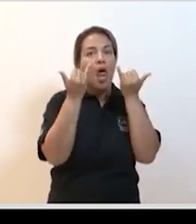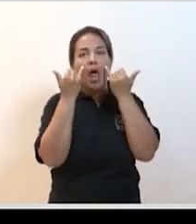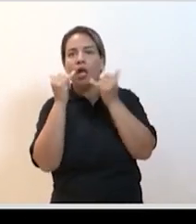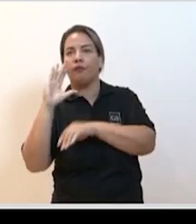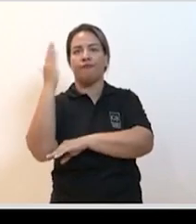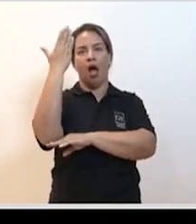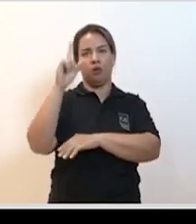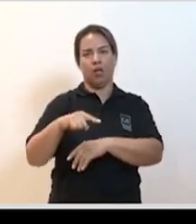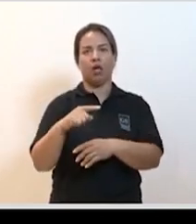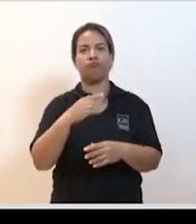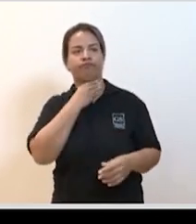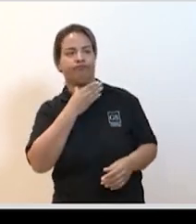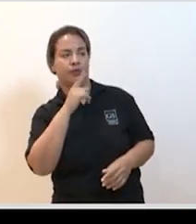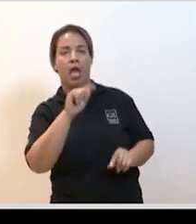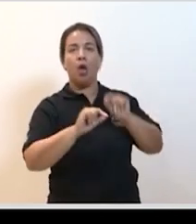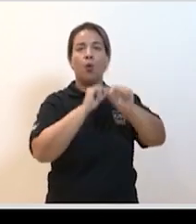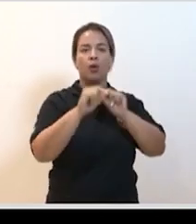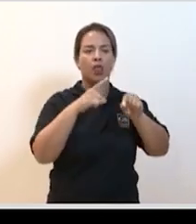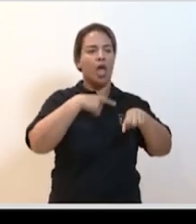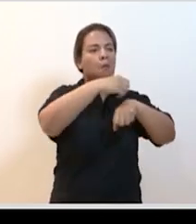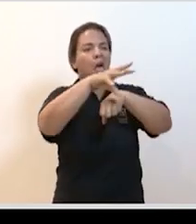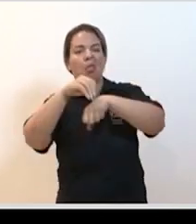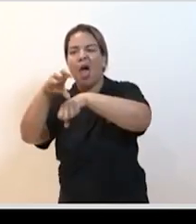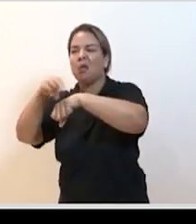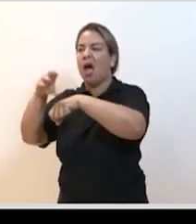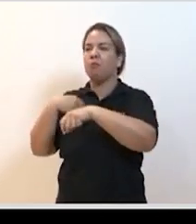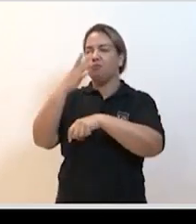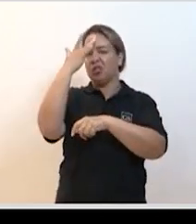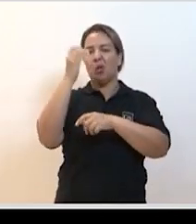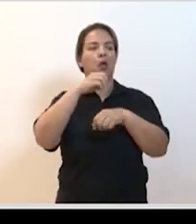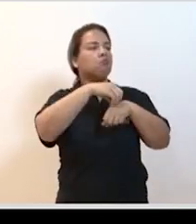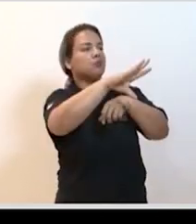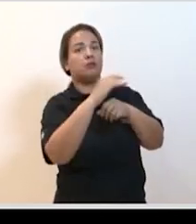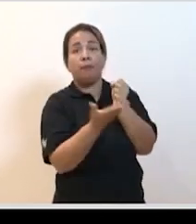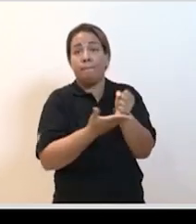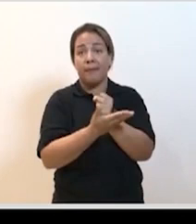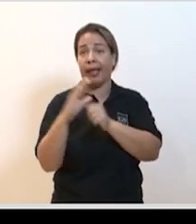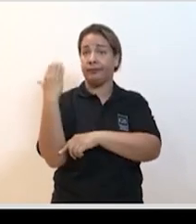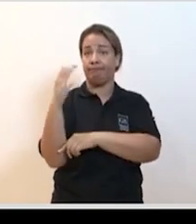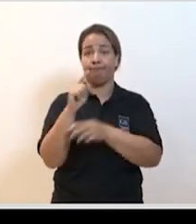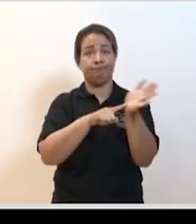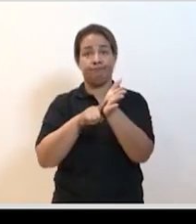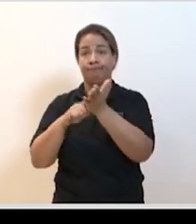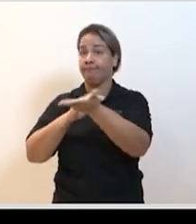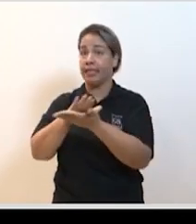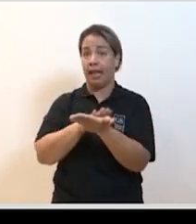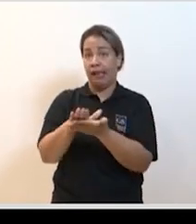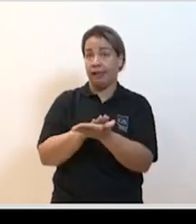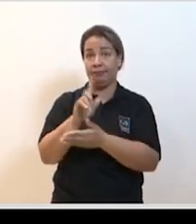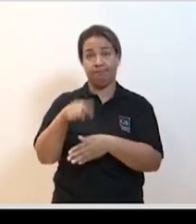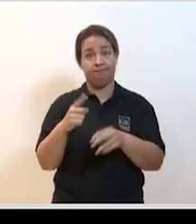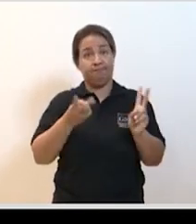delirantes, para comentários que são jogados de uma forma absolutamente sem nenhuma base científica. Então, é preciso que a gente